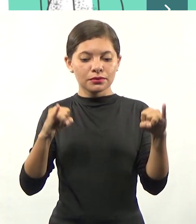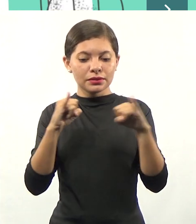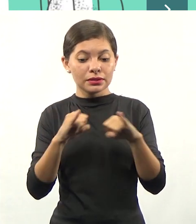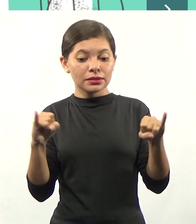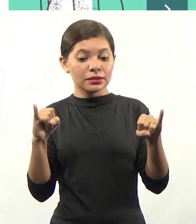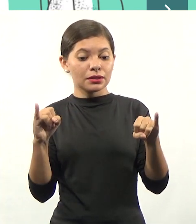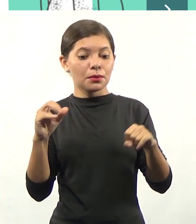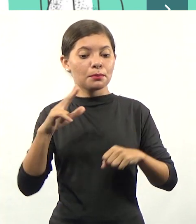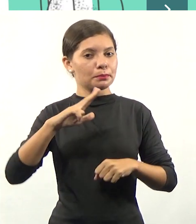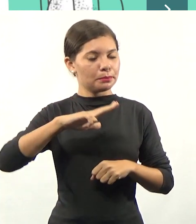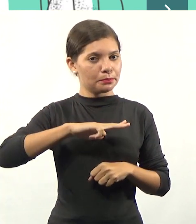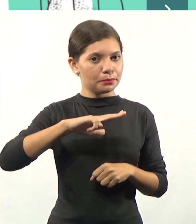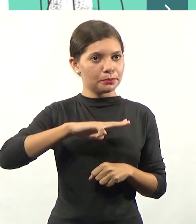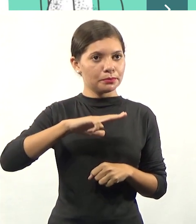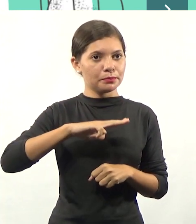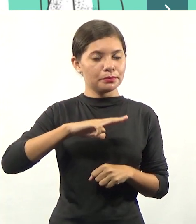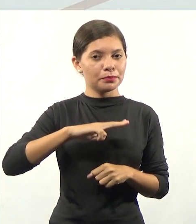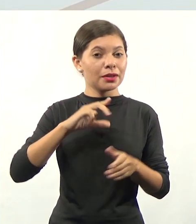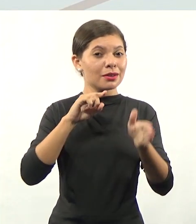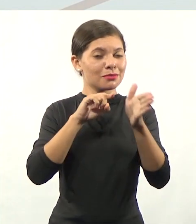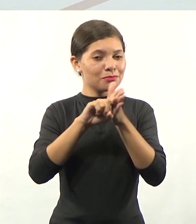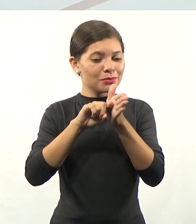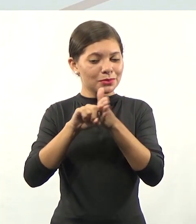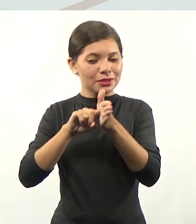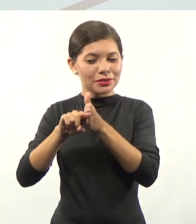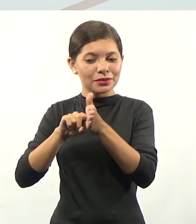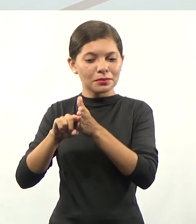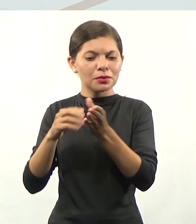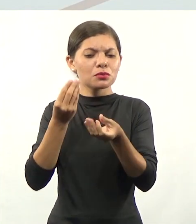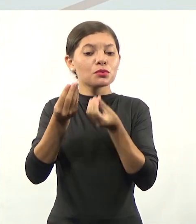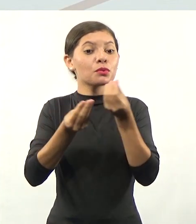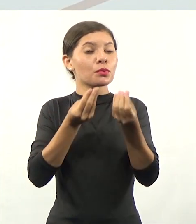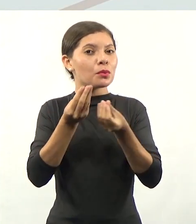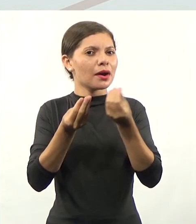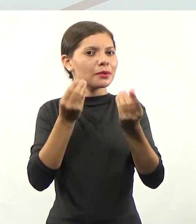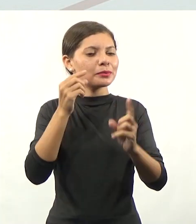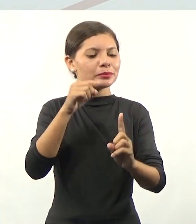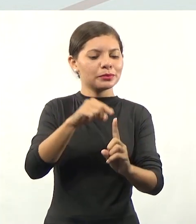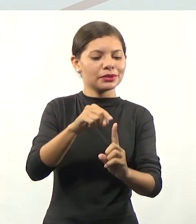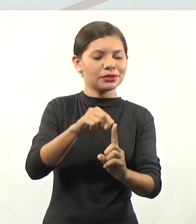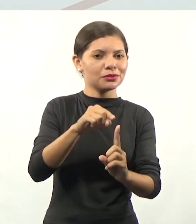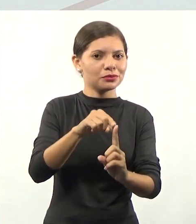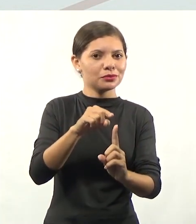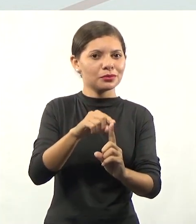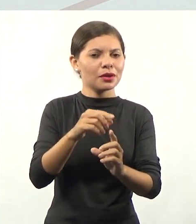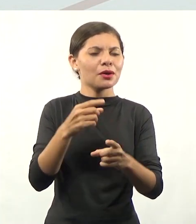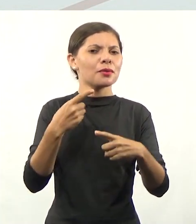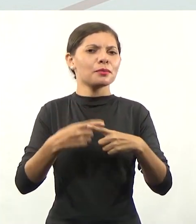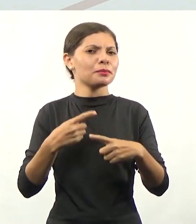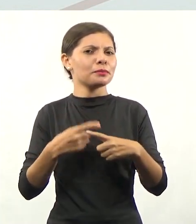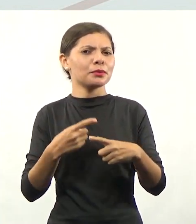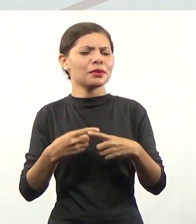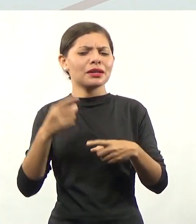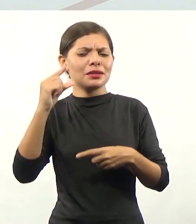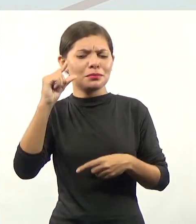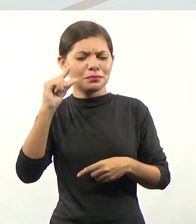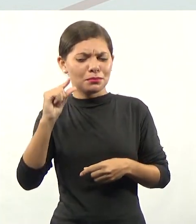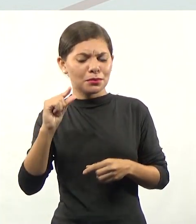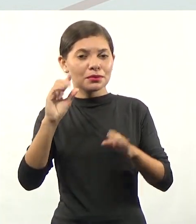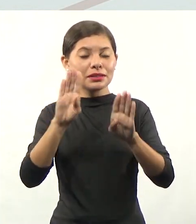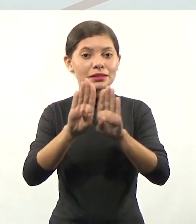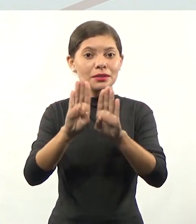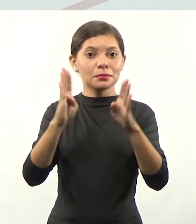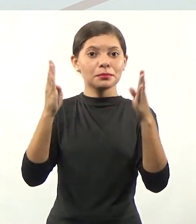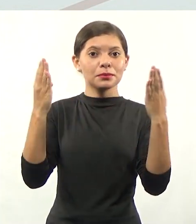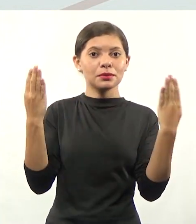questionamento, um pouquinho atrás da orelha, qual será o propósito aí? Porque a gente tem poucas aberturas, pouca